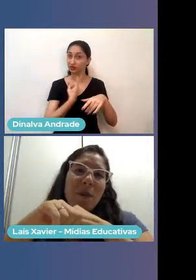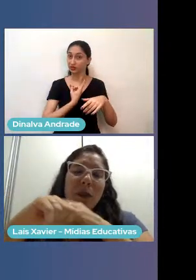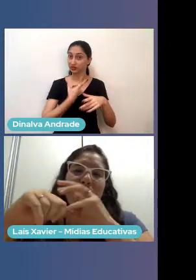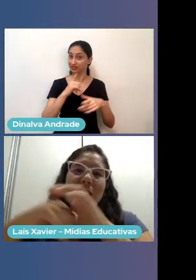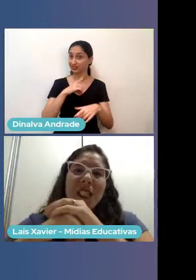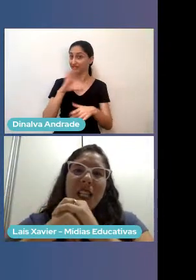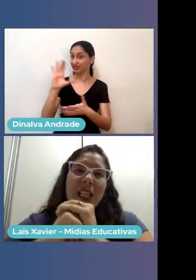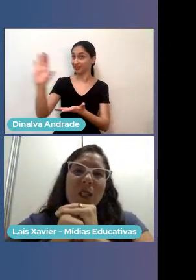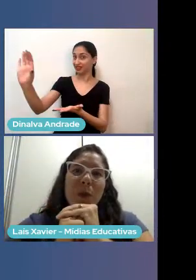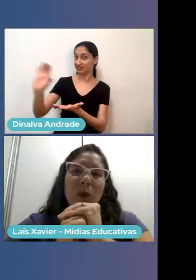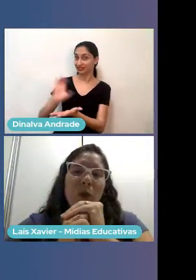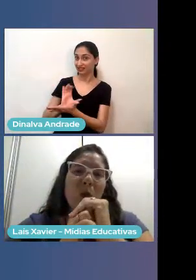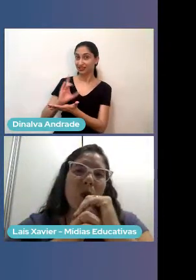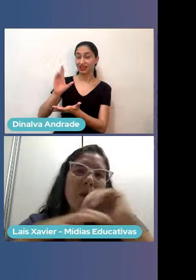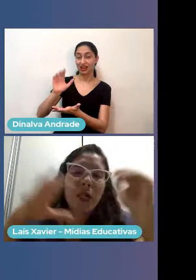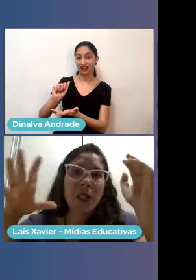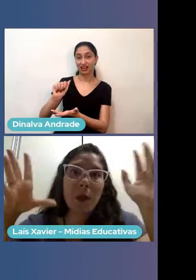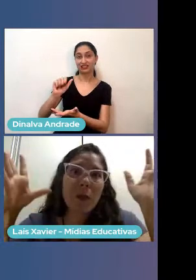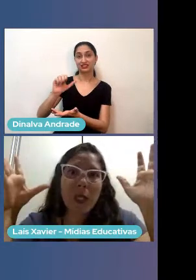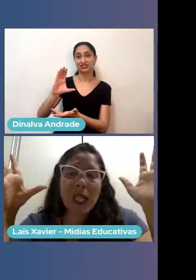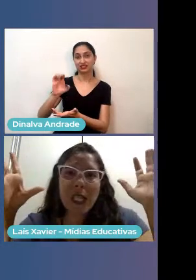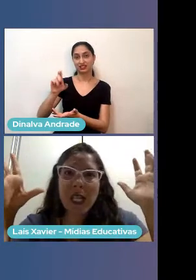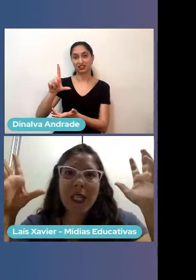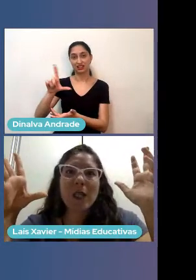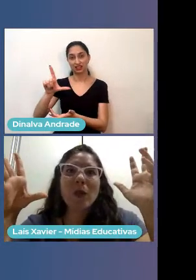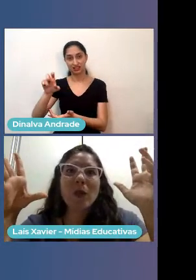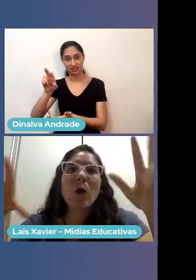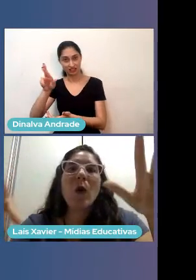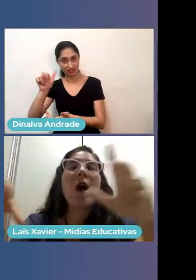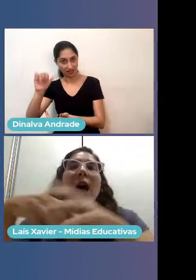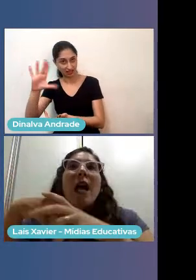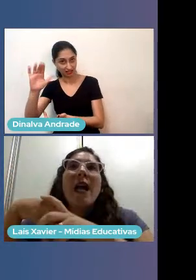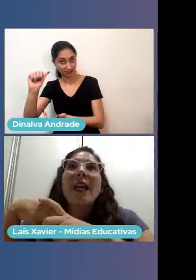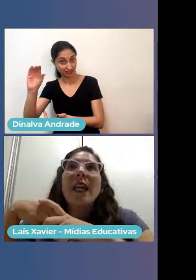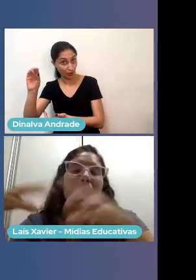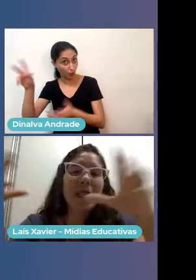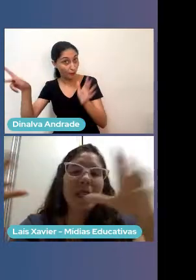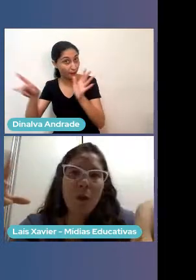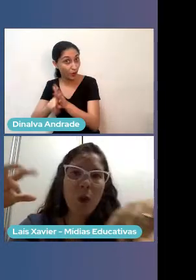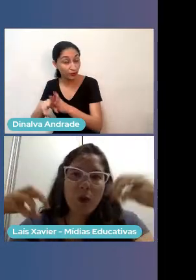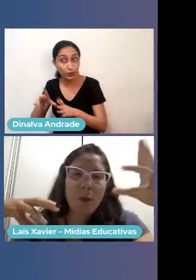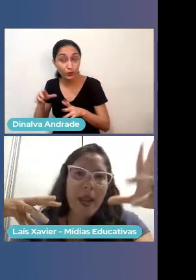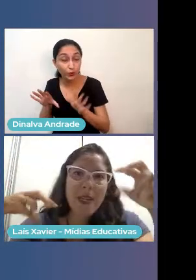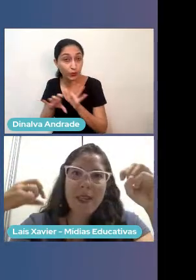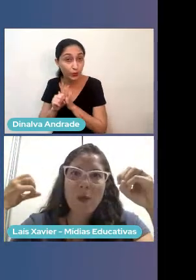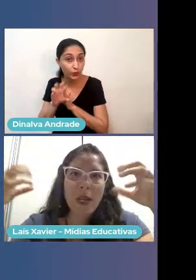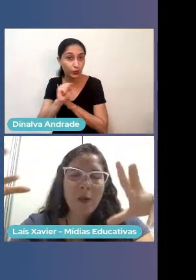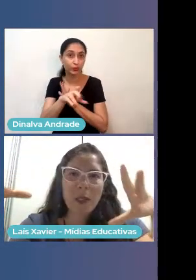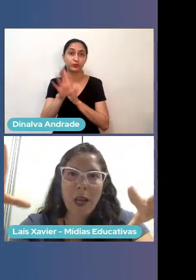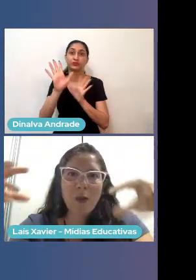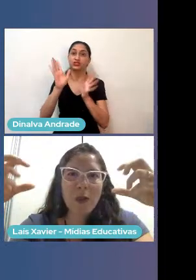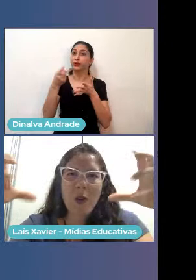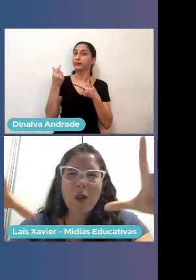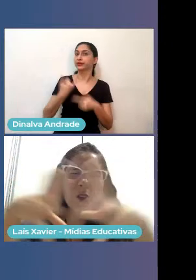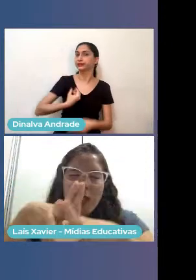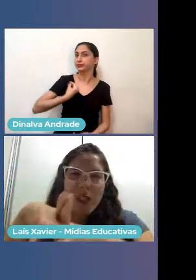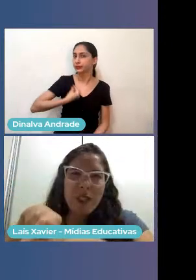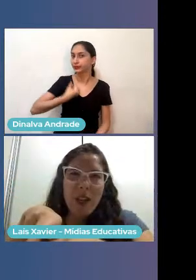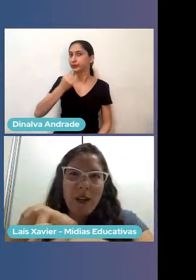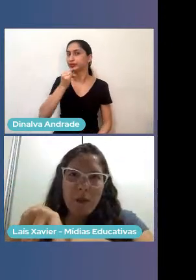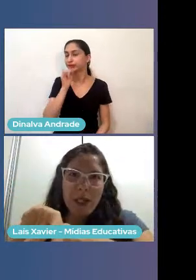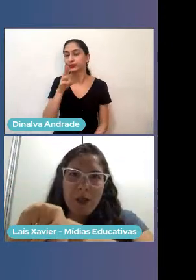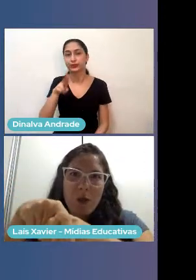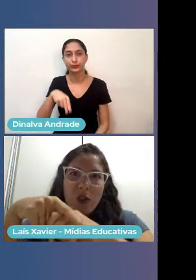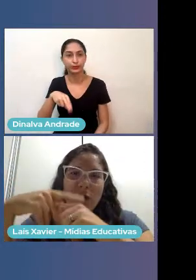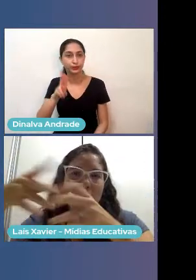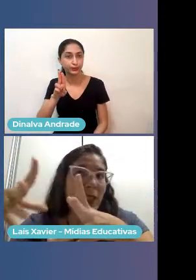então a gente está participando do processo de aceleração do Google, que por exemplo, esse processo de aceleração do Google, quem participou do Benk, o Kim Kandau, os unicórnios que